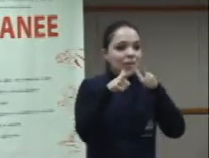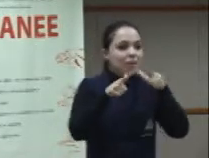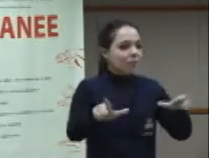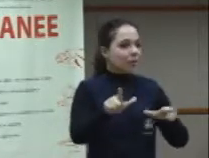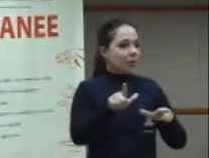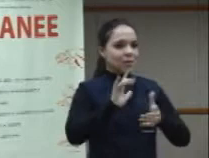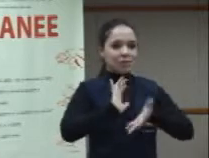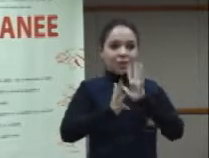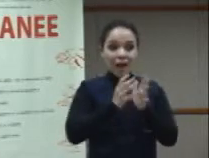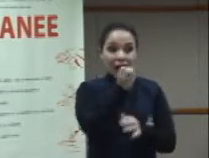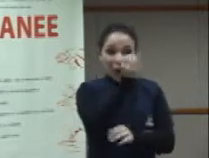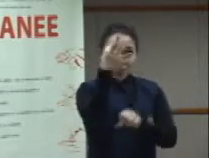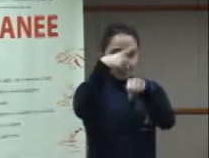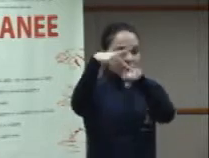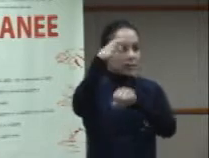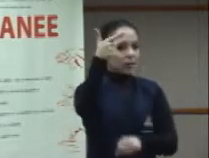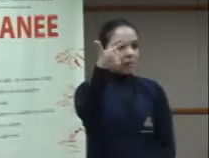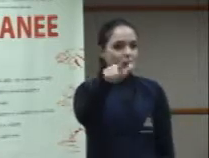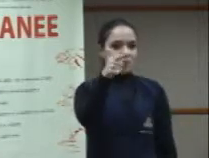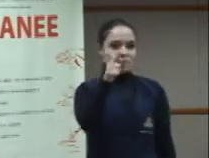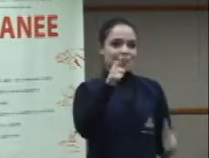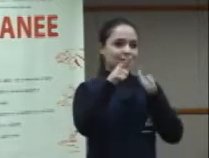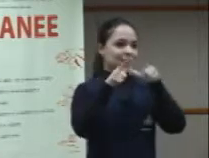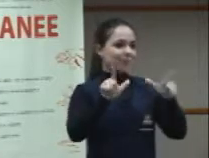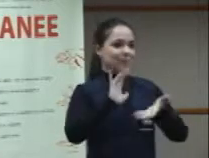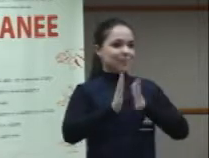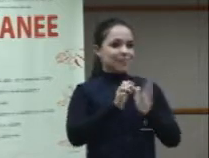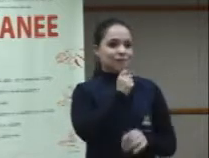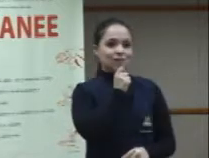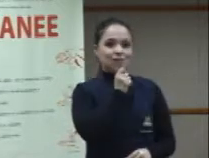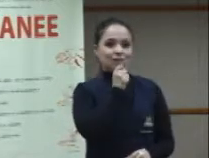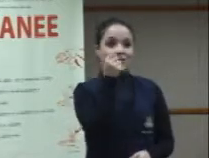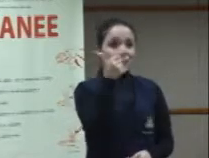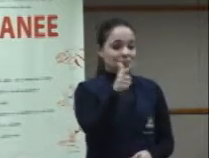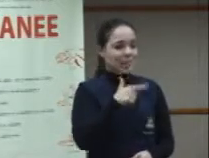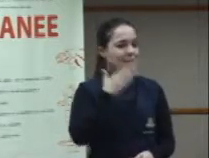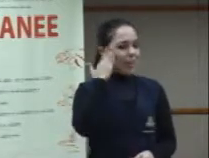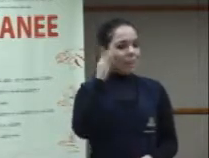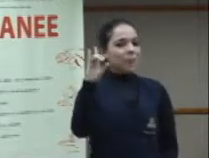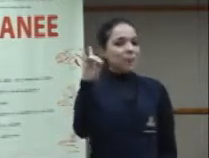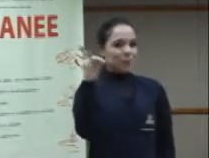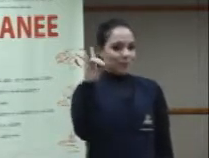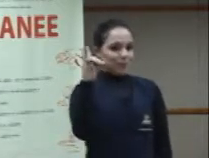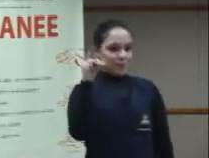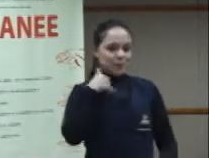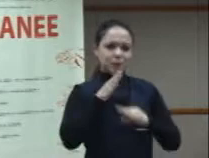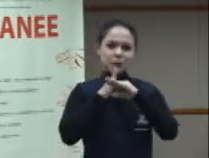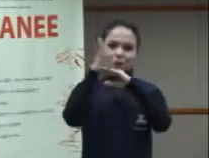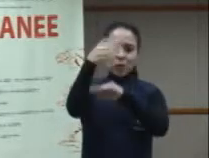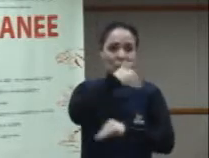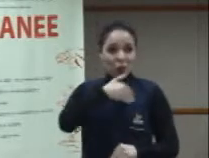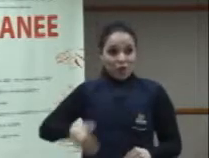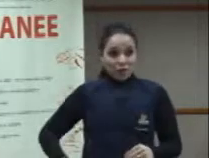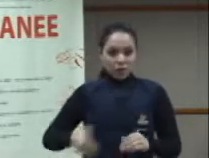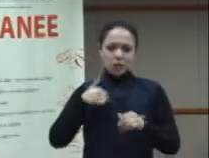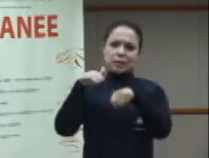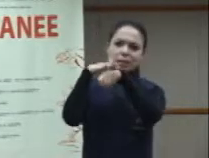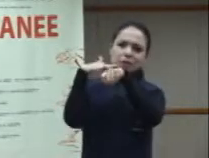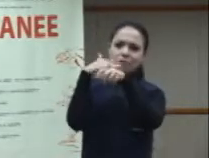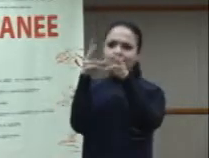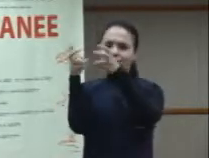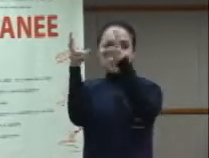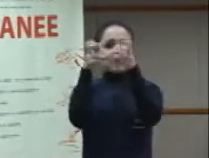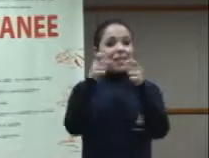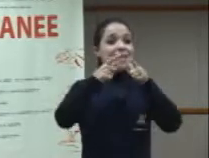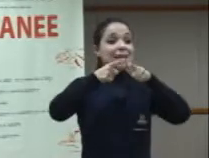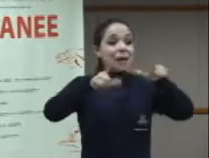O que é incrível. Eu estive recentemente trabalhando com o governo da Bolívia e fiquei extremamente chocado em saber